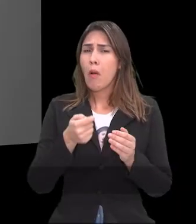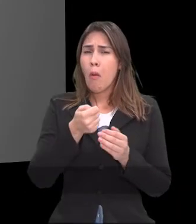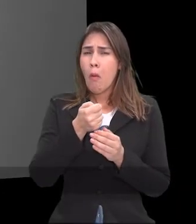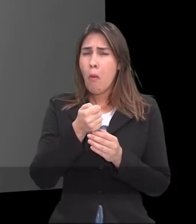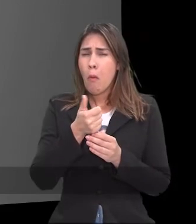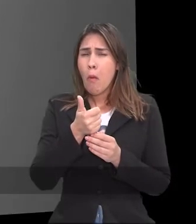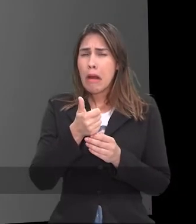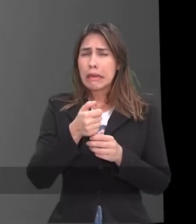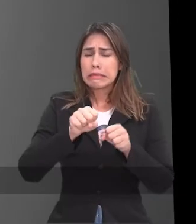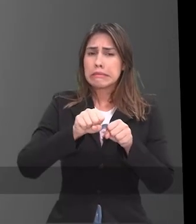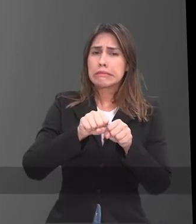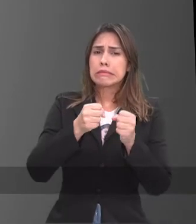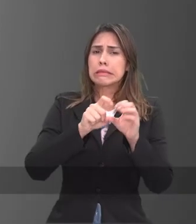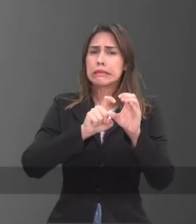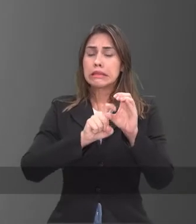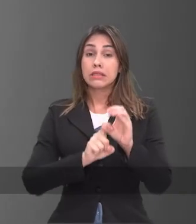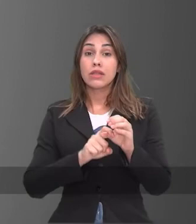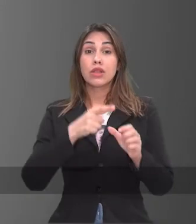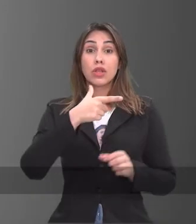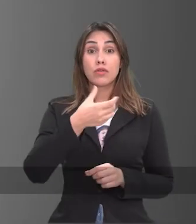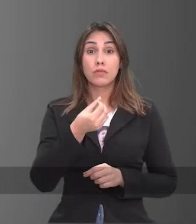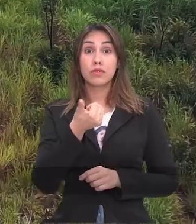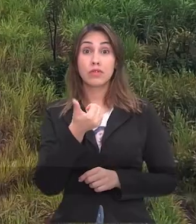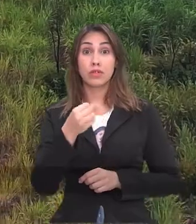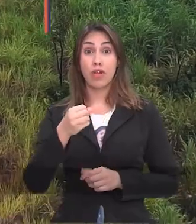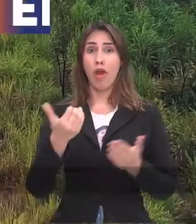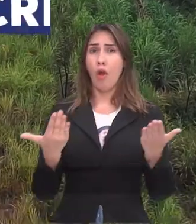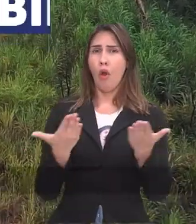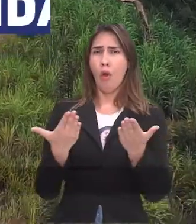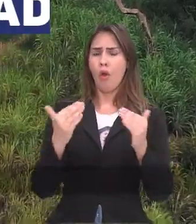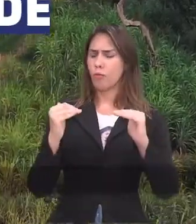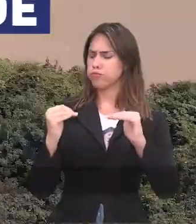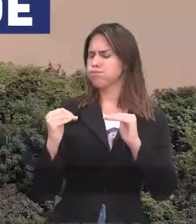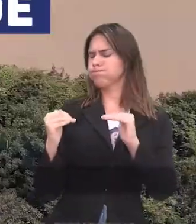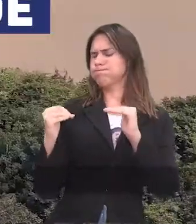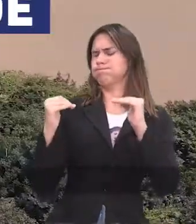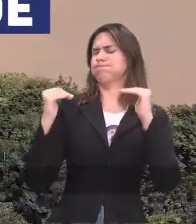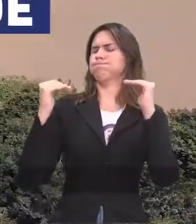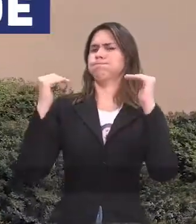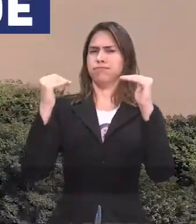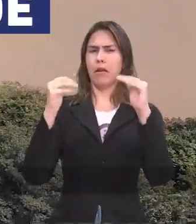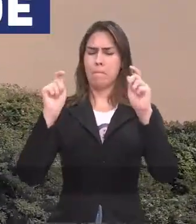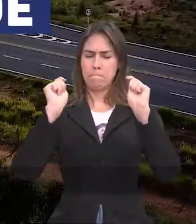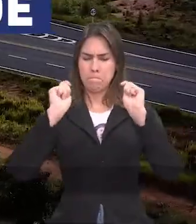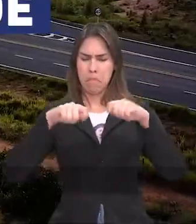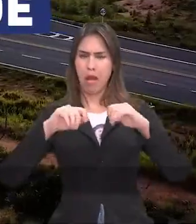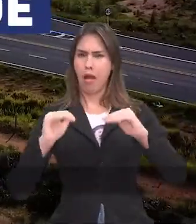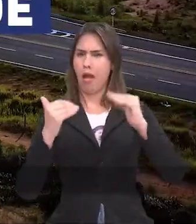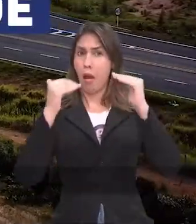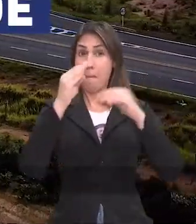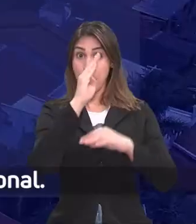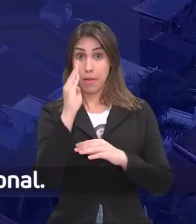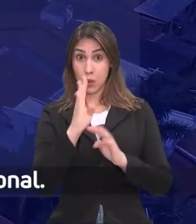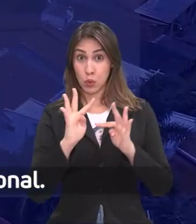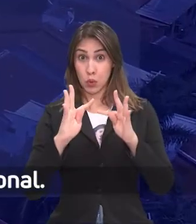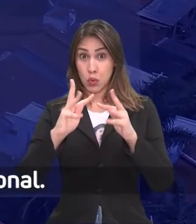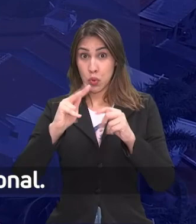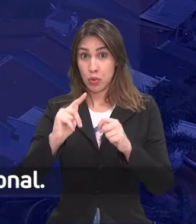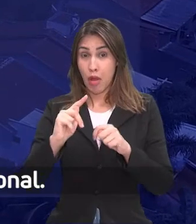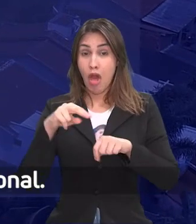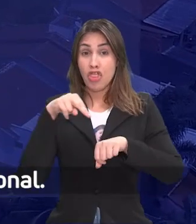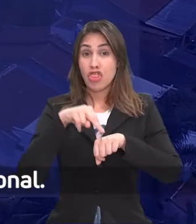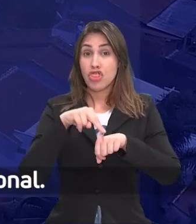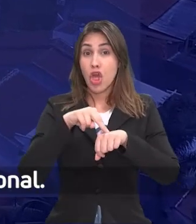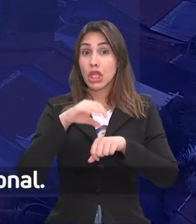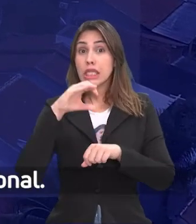De quase quebrado, em janeiro de 2019, hoje chegamos ao mais alto nível de confiança do Brasil. Saímos de